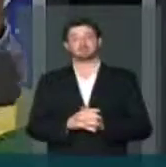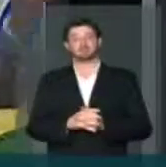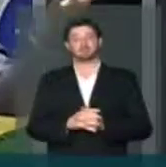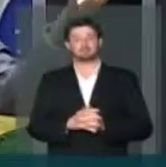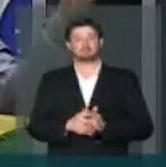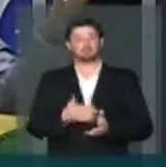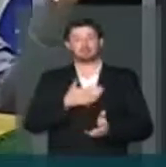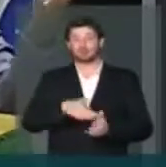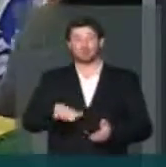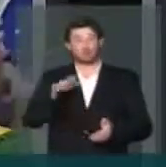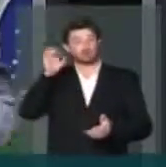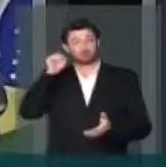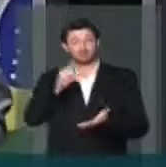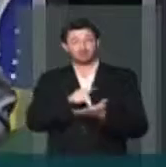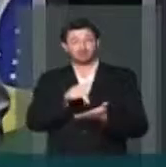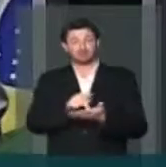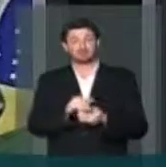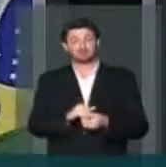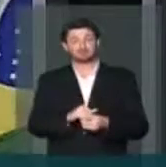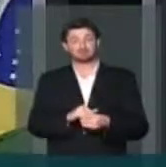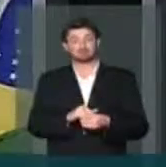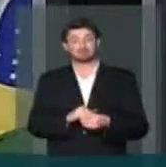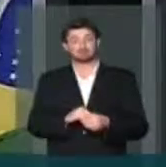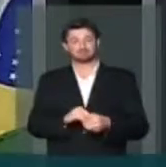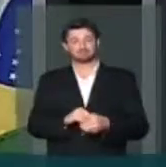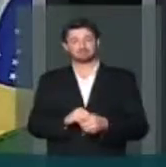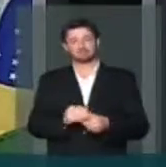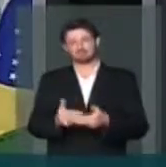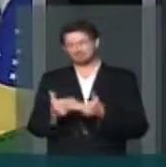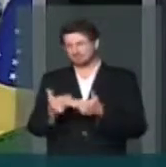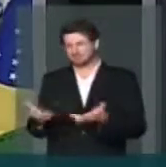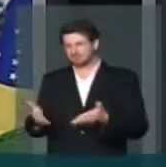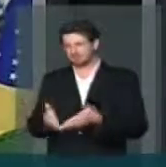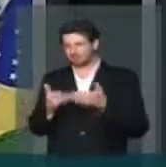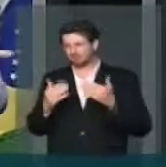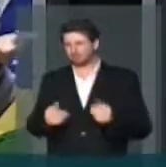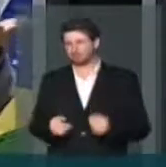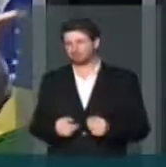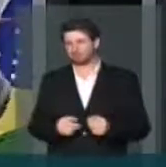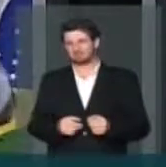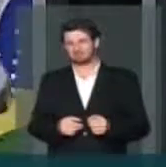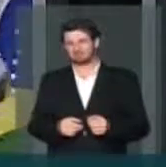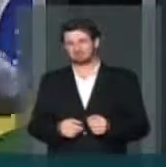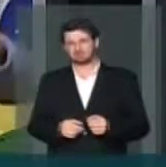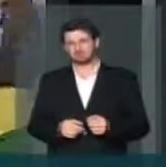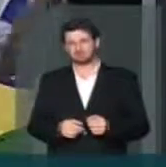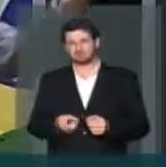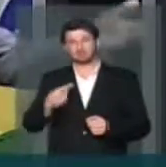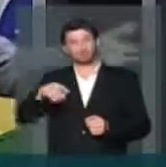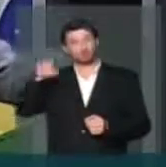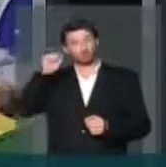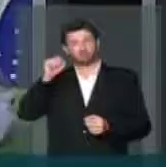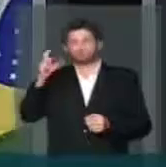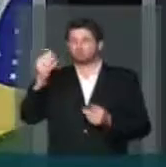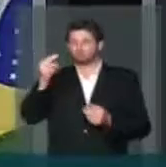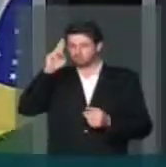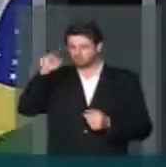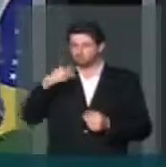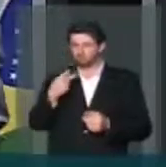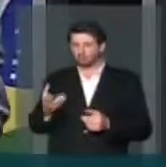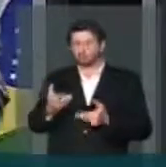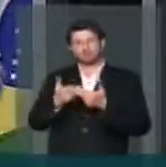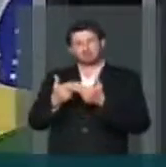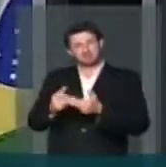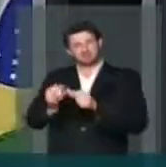Eles não gostam de ouvir verdades. Tenha paciência. Tenha paciência, senador. Nós ouvimos tanto, Vassa Excelência, que